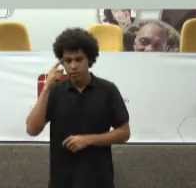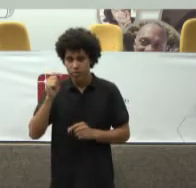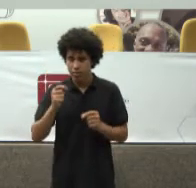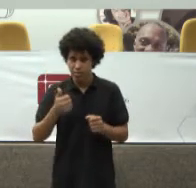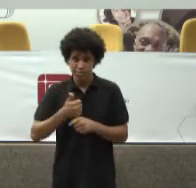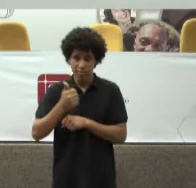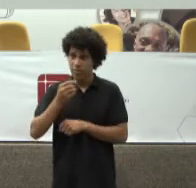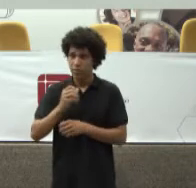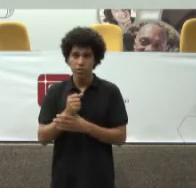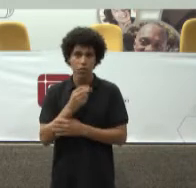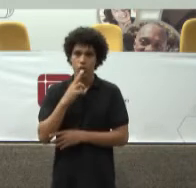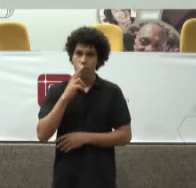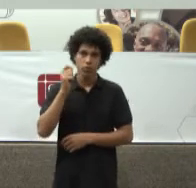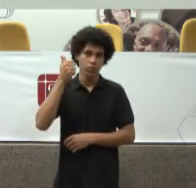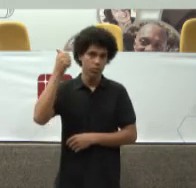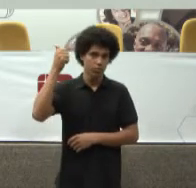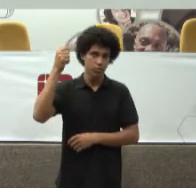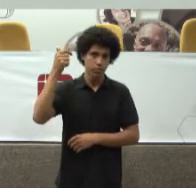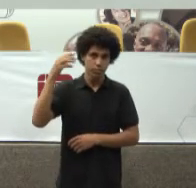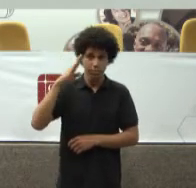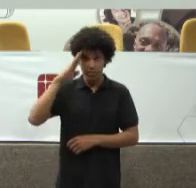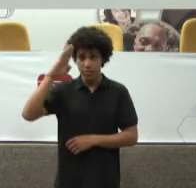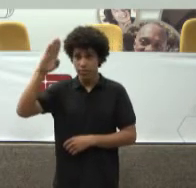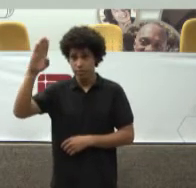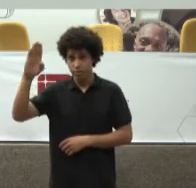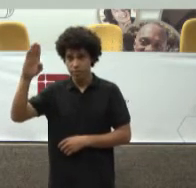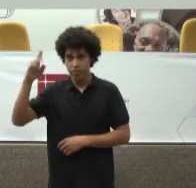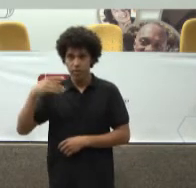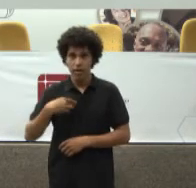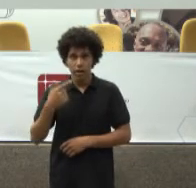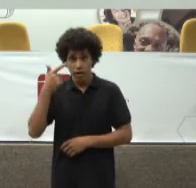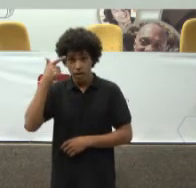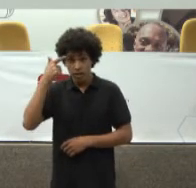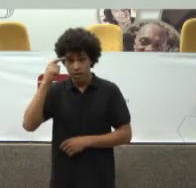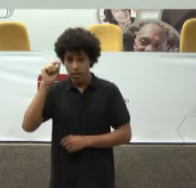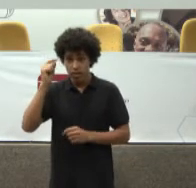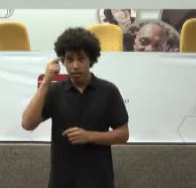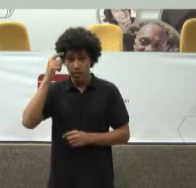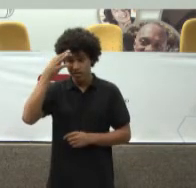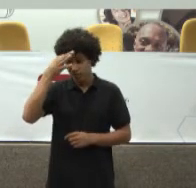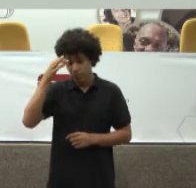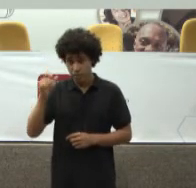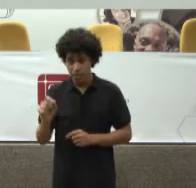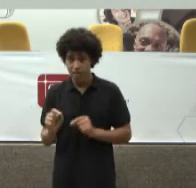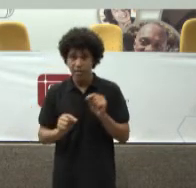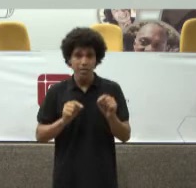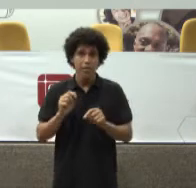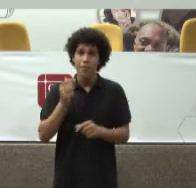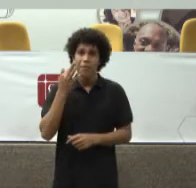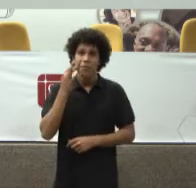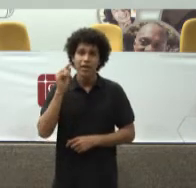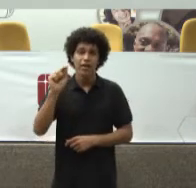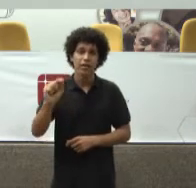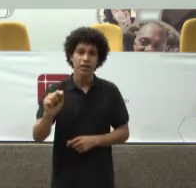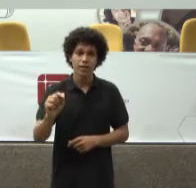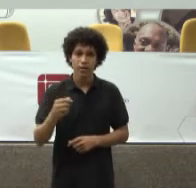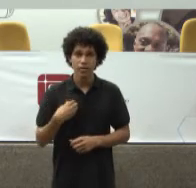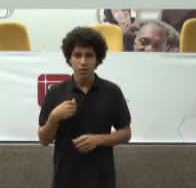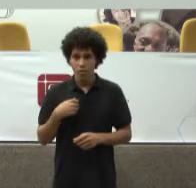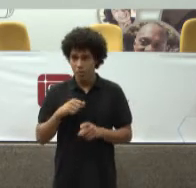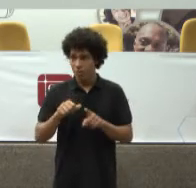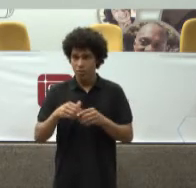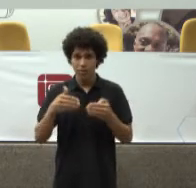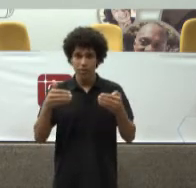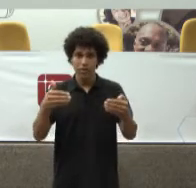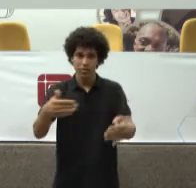É entender Exatamente Para o que o Ministério Público Serve E quais são Os pressupostos Para a nossa